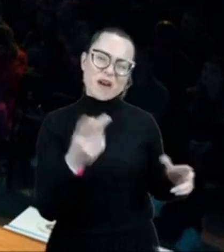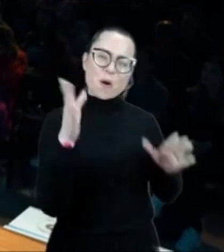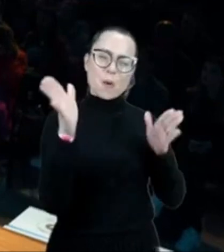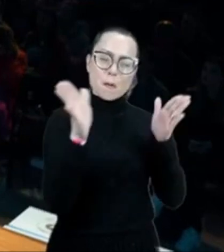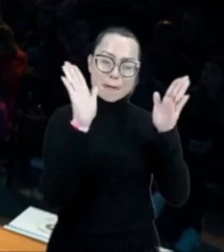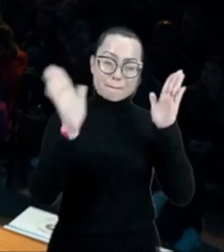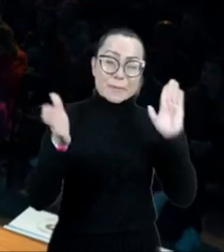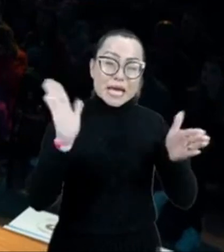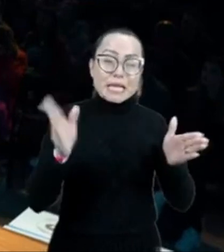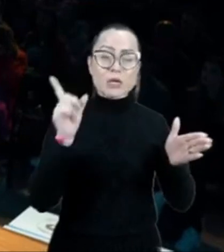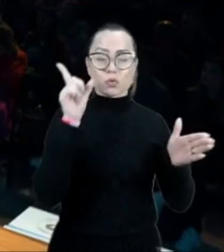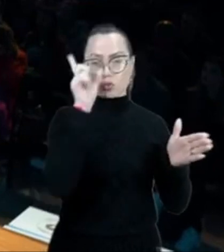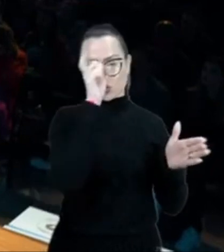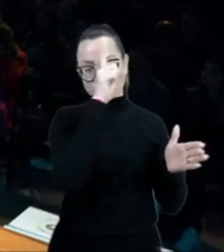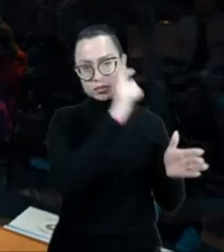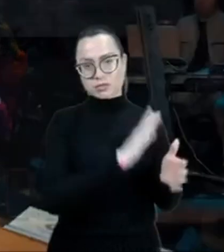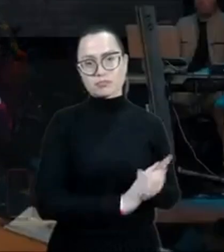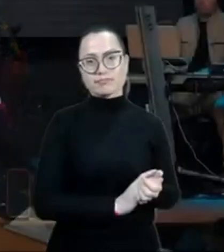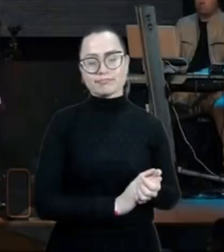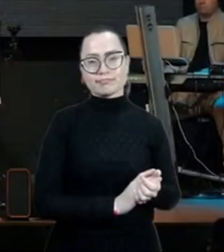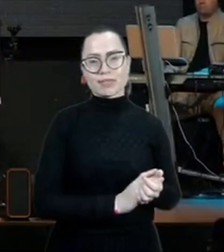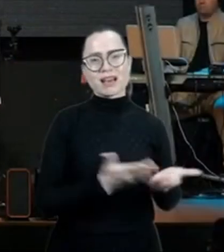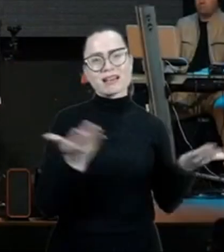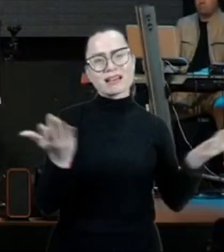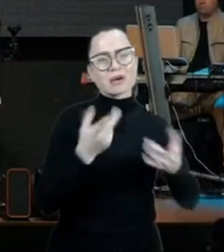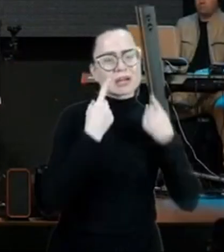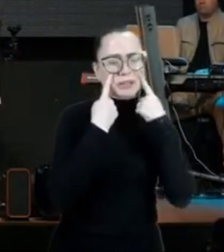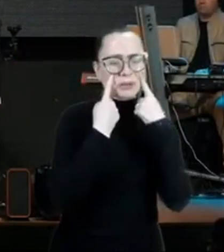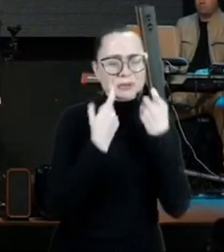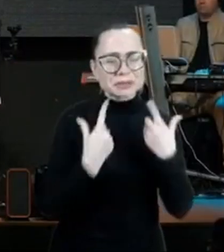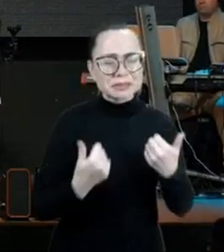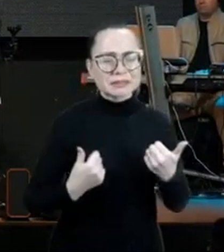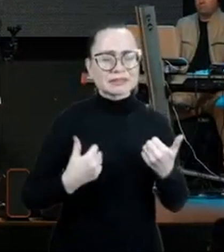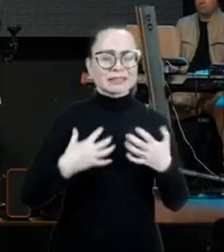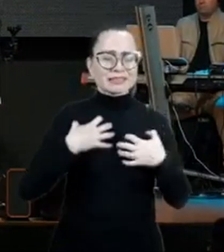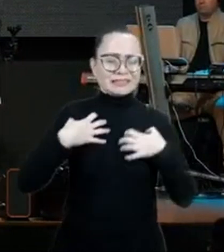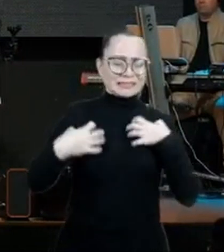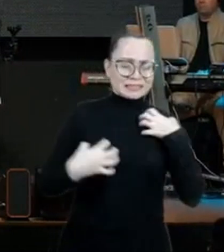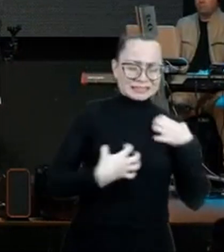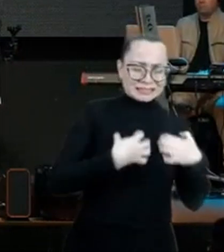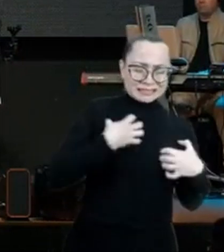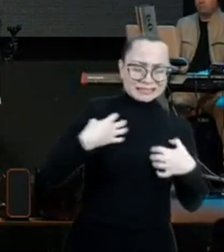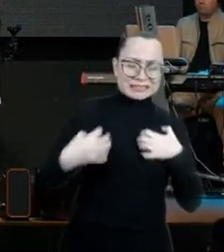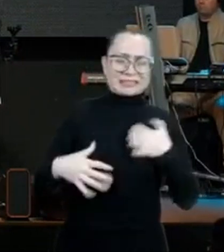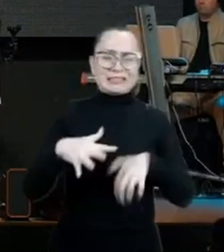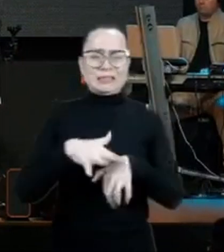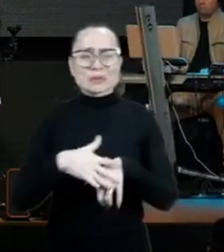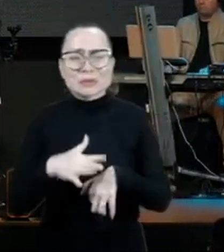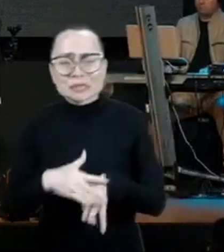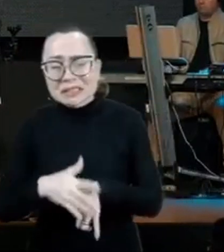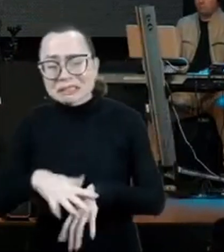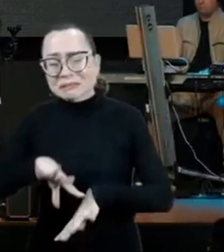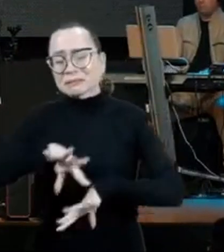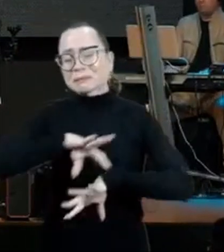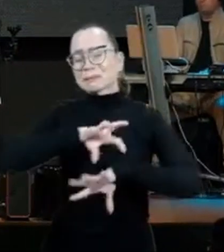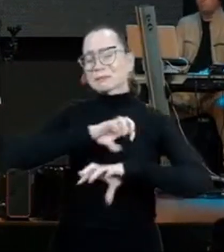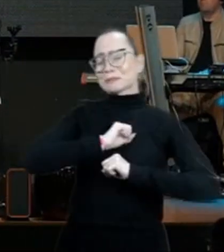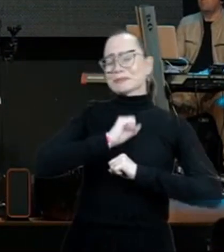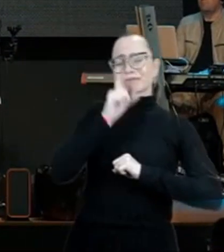que o choro é uma realidade, que a angústia é uma realidade, de que a doença é uma enfermidade, é uma realidade,